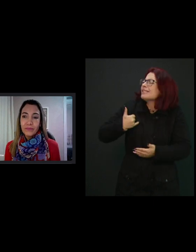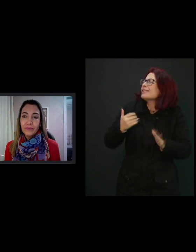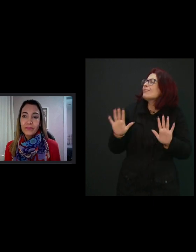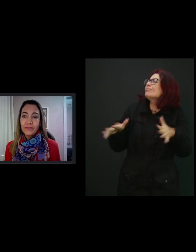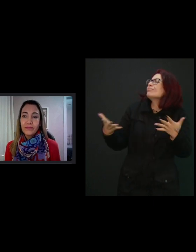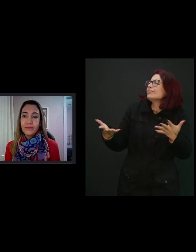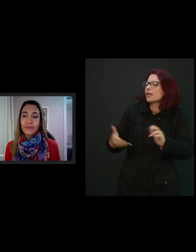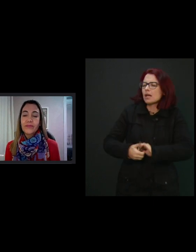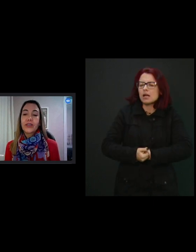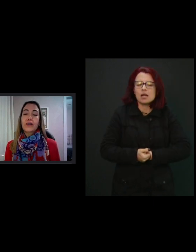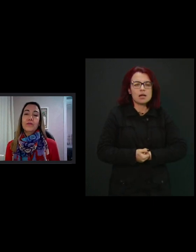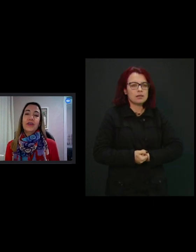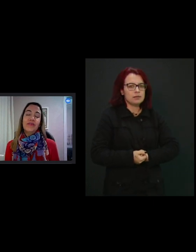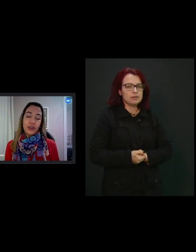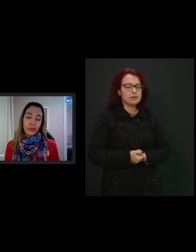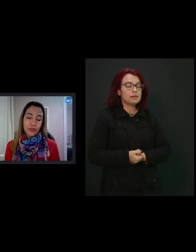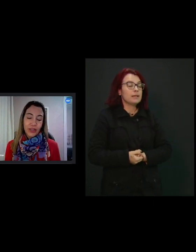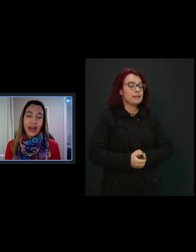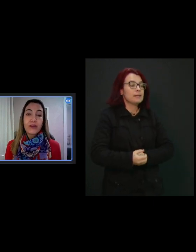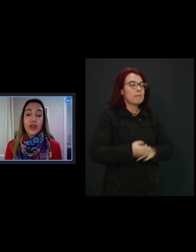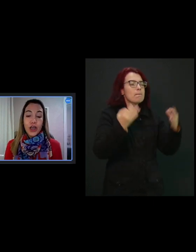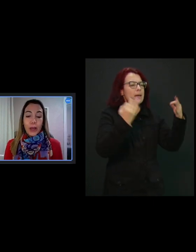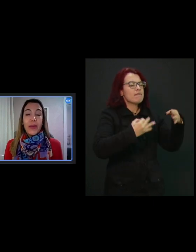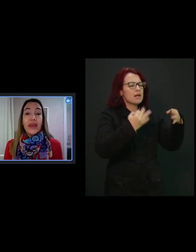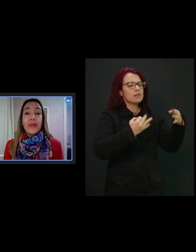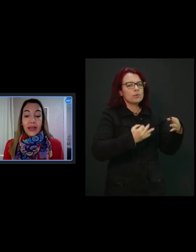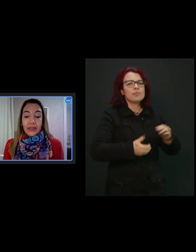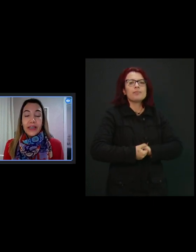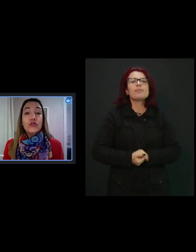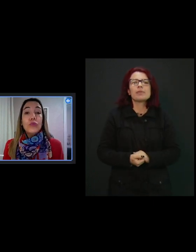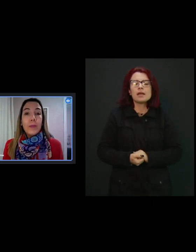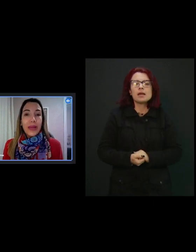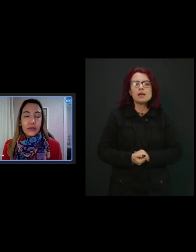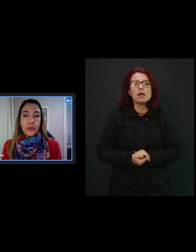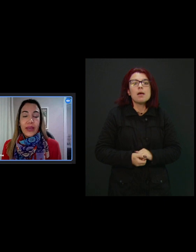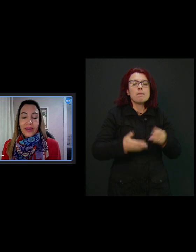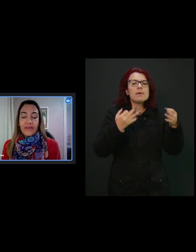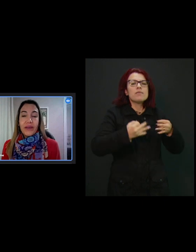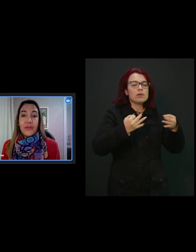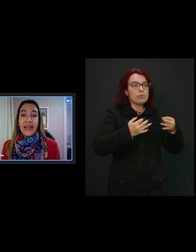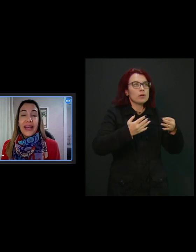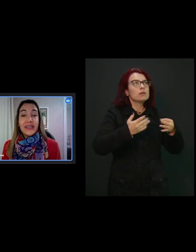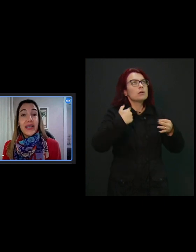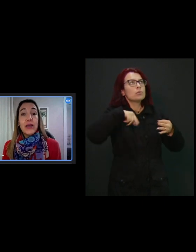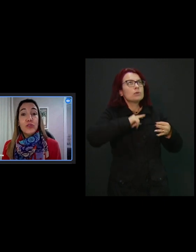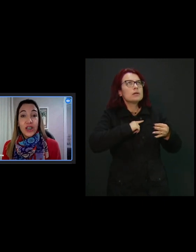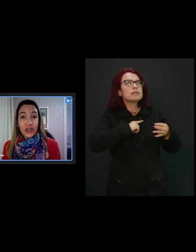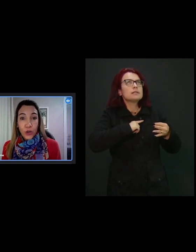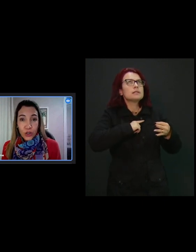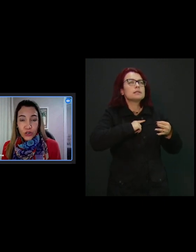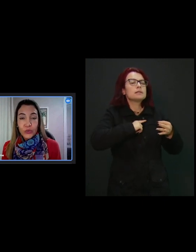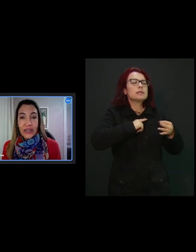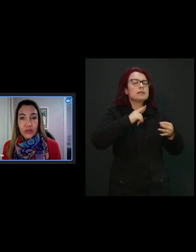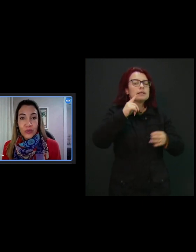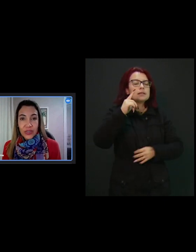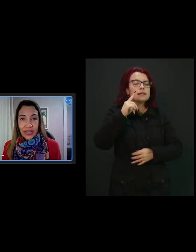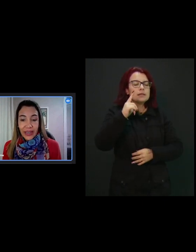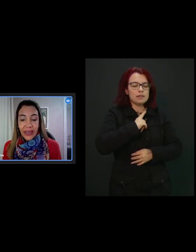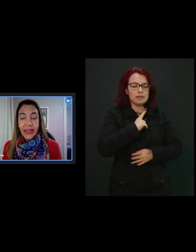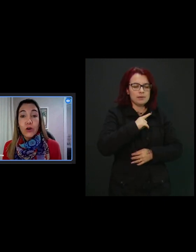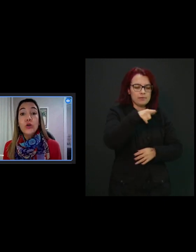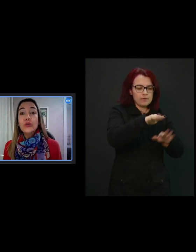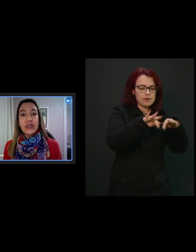atender? Perfeito, professor Carlos. Bem, desde o momento em que a família recebe o diagnóstico da